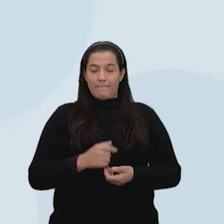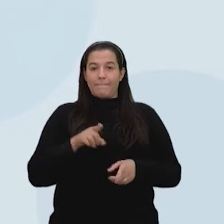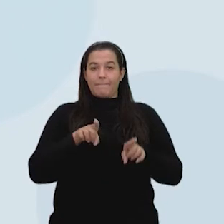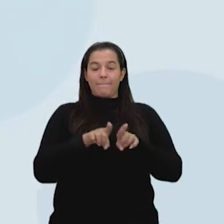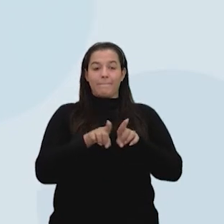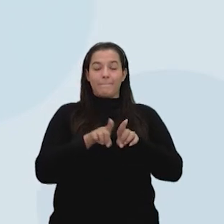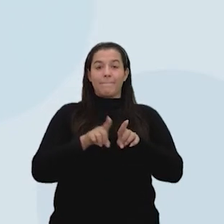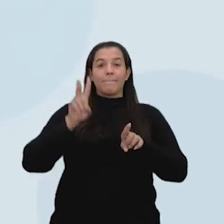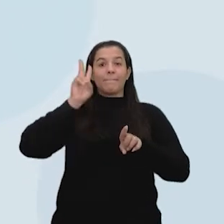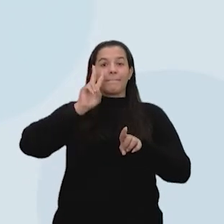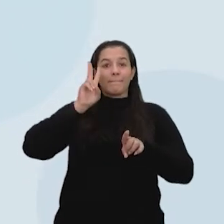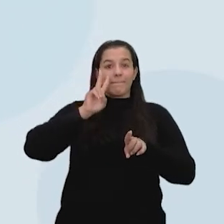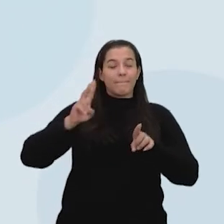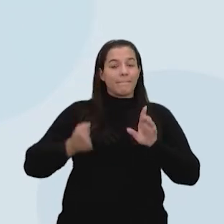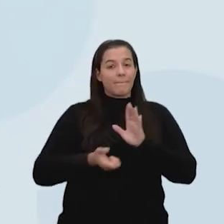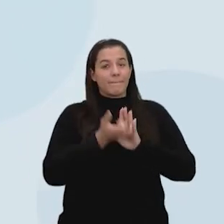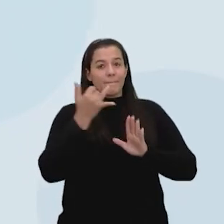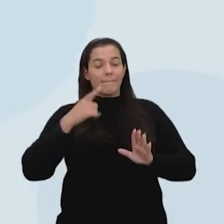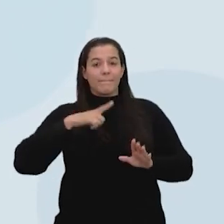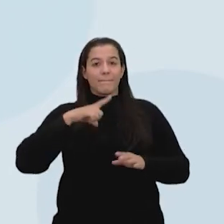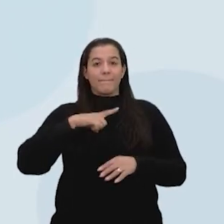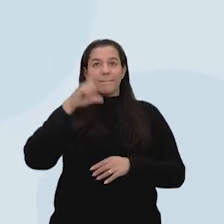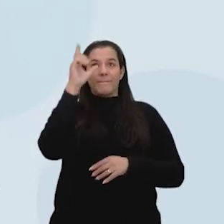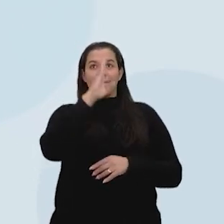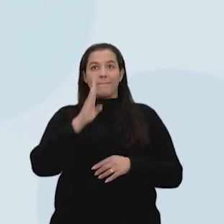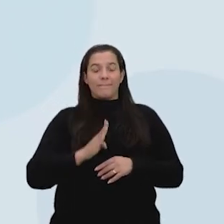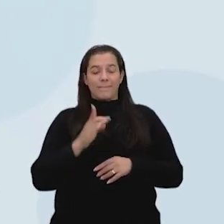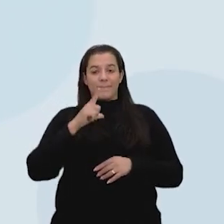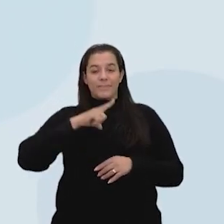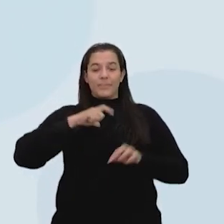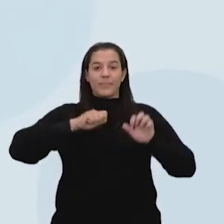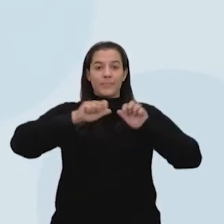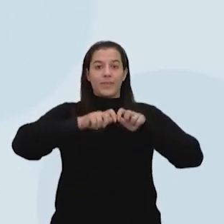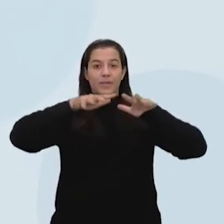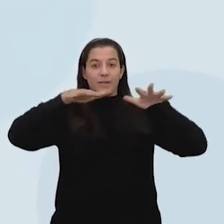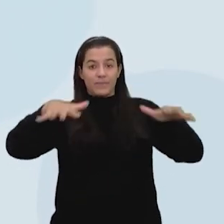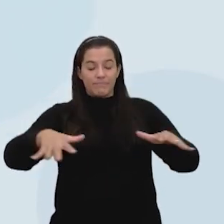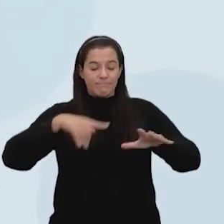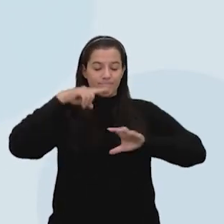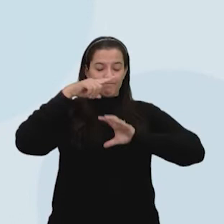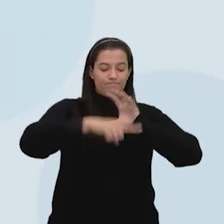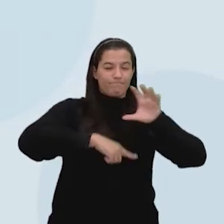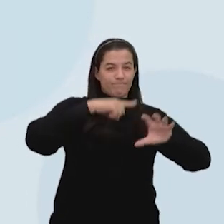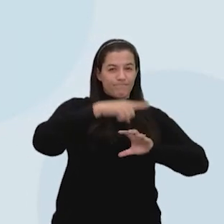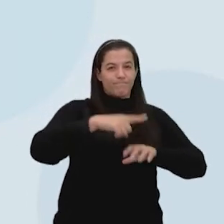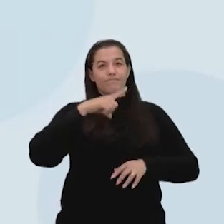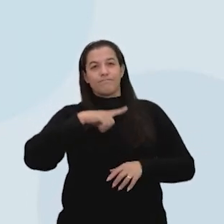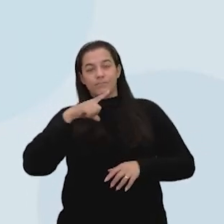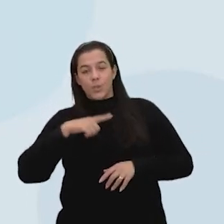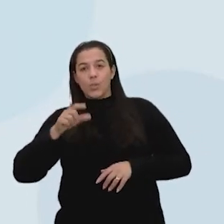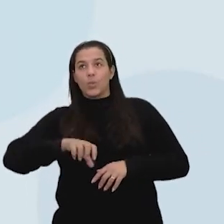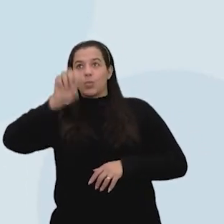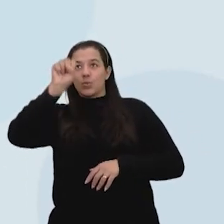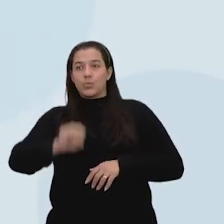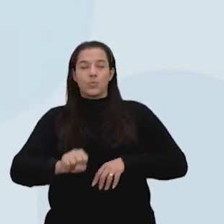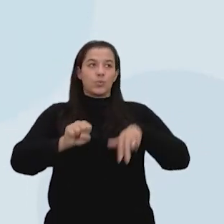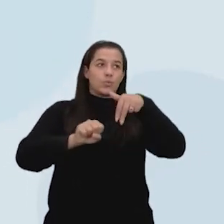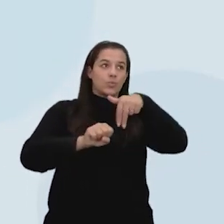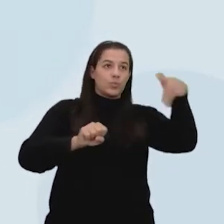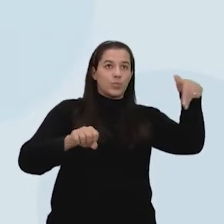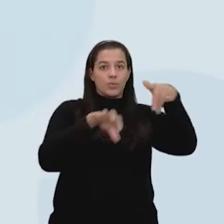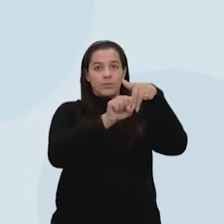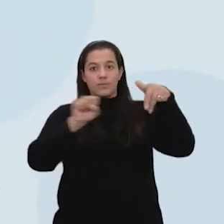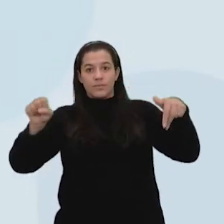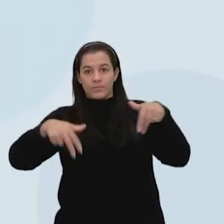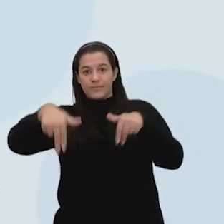é que essas usinas hidrelétricas brasileiras, elas estão espalhadas no território nacional inteiro. Tem usina no sul-sudeste, usina no nordeste, tem usina na região